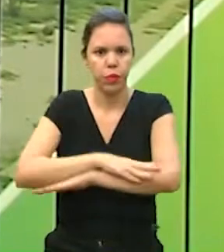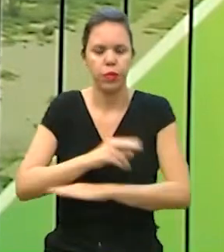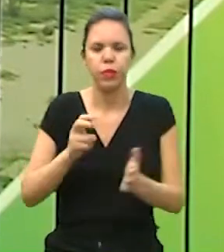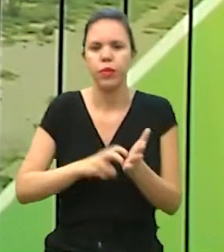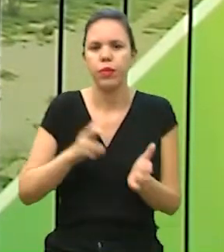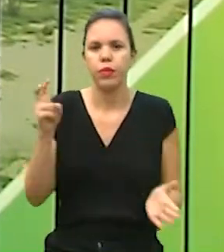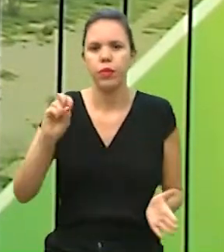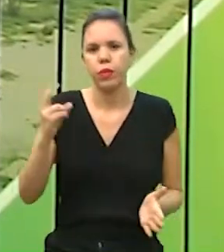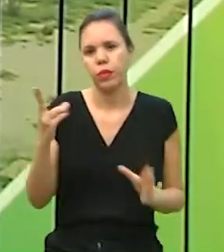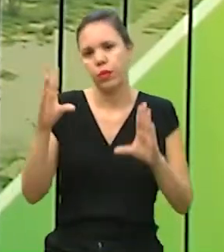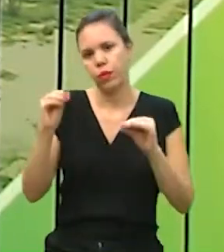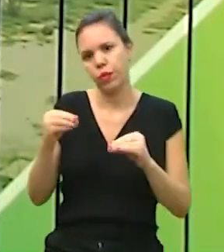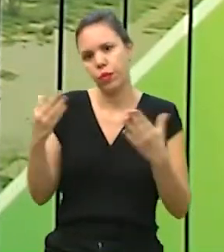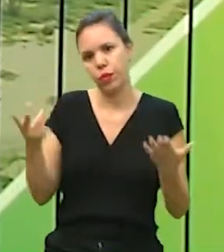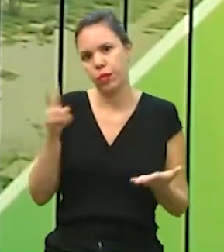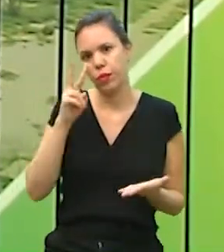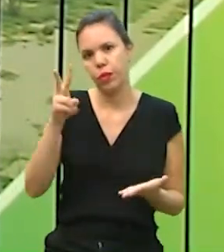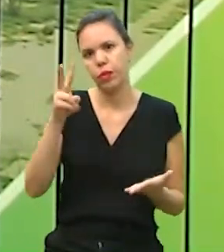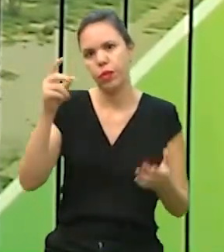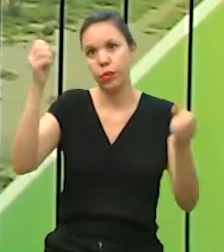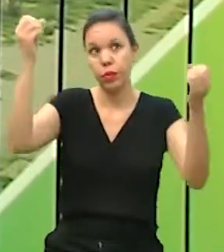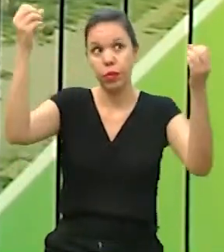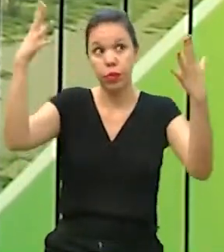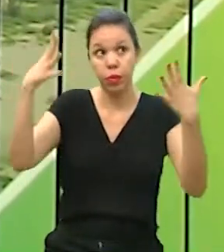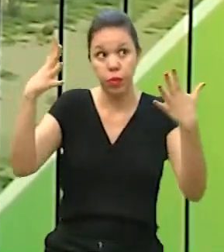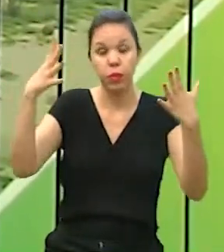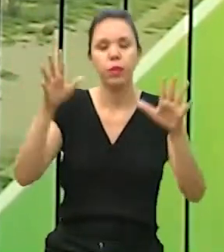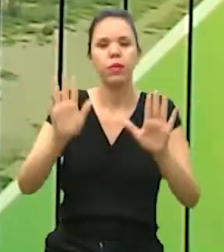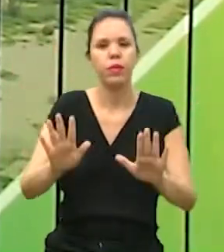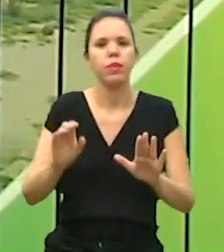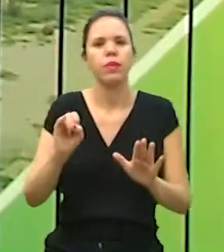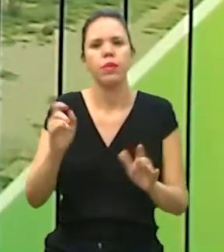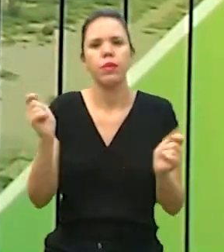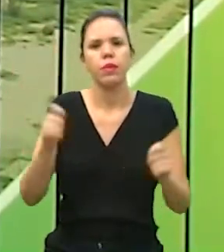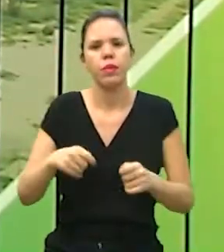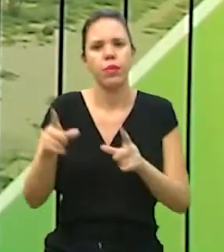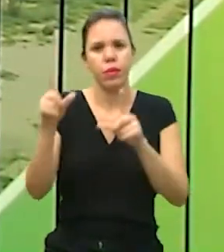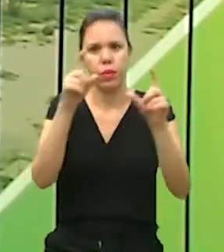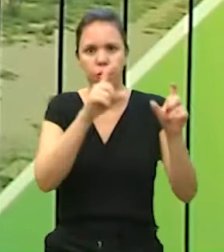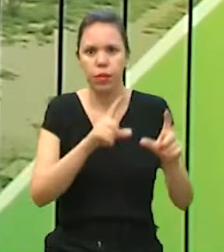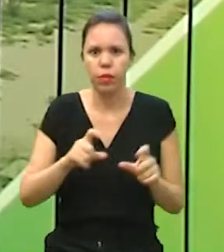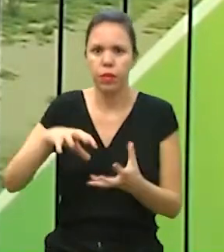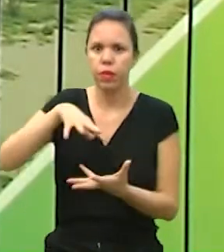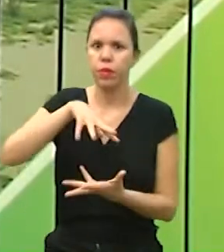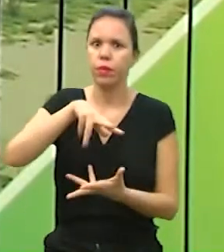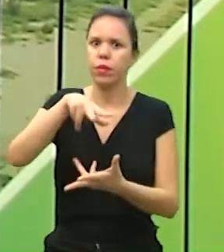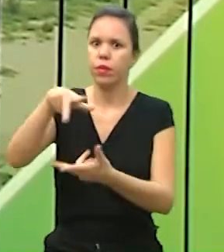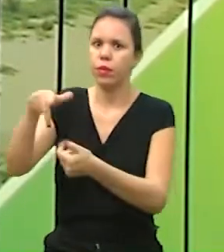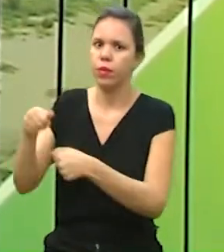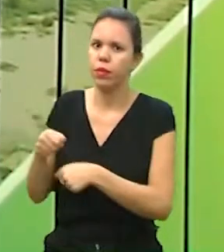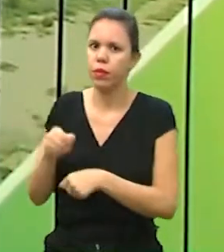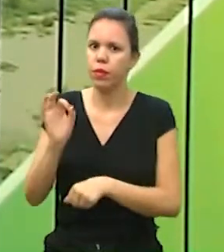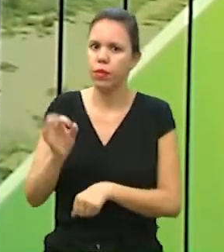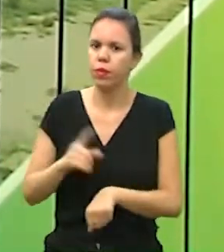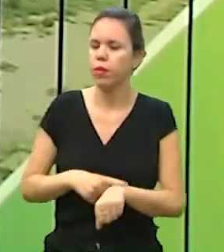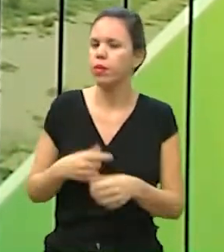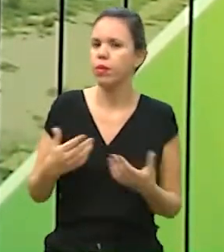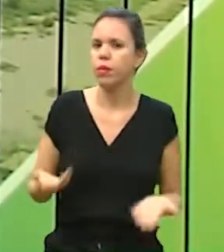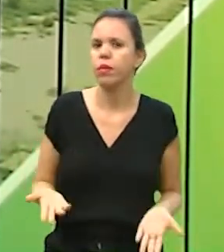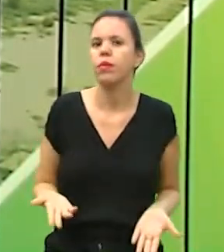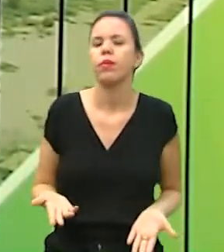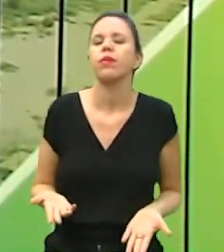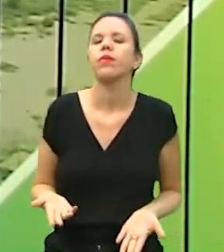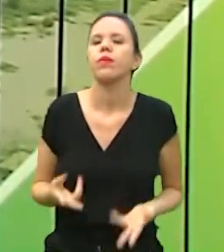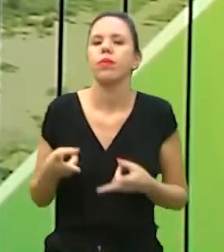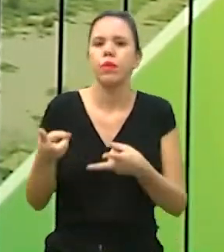janela pela manhã ou à noite para ver a luz do luar. Mas se a gente pudesse fotografar o planeta nesse exato